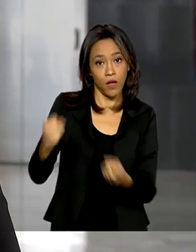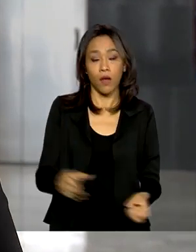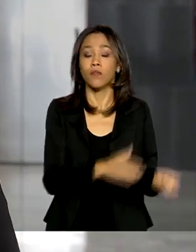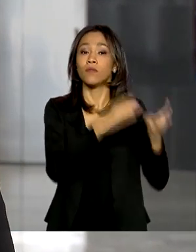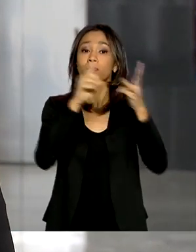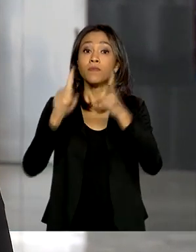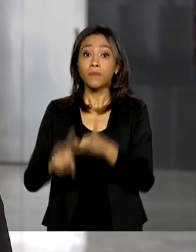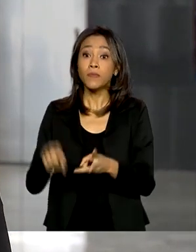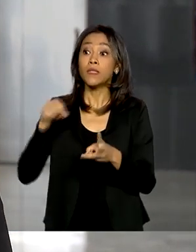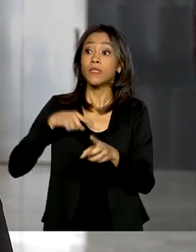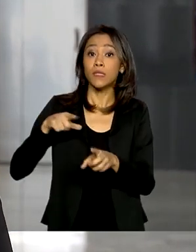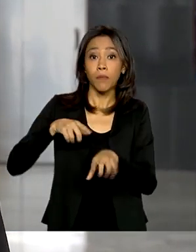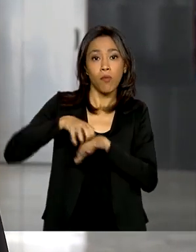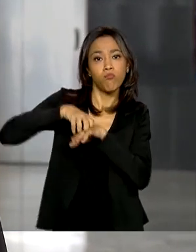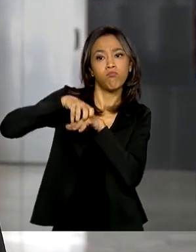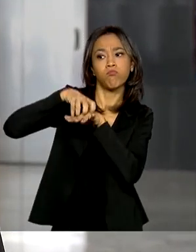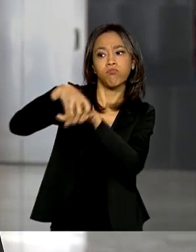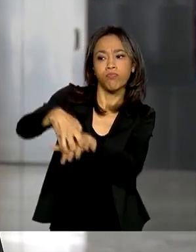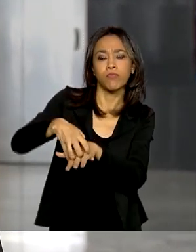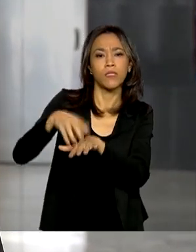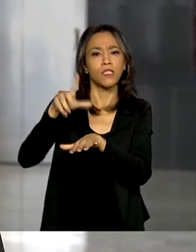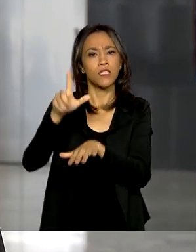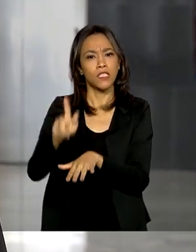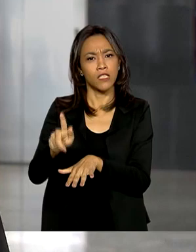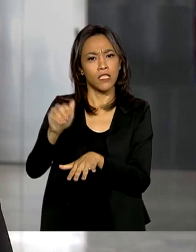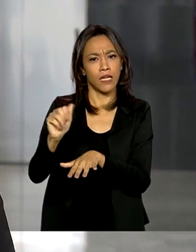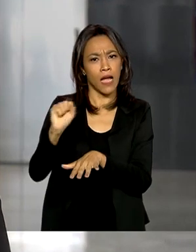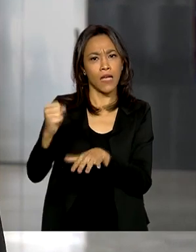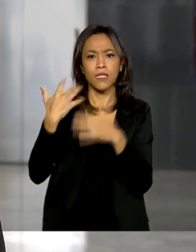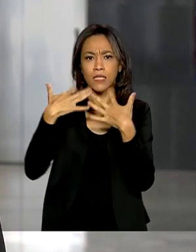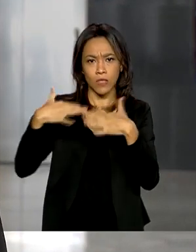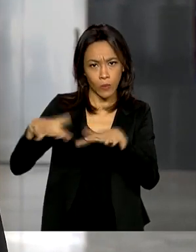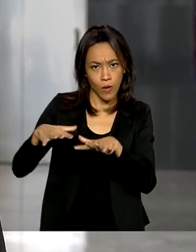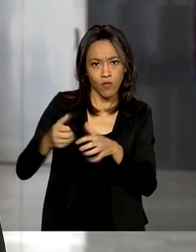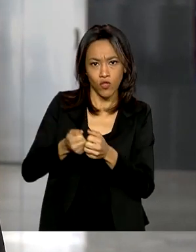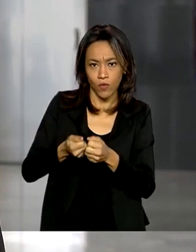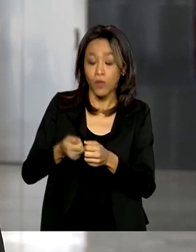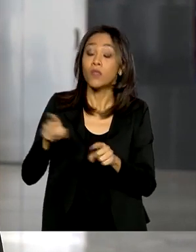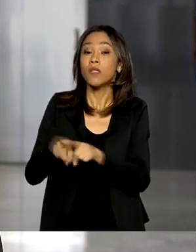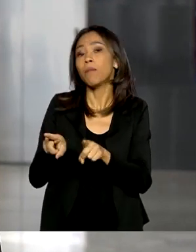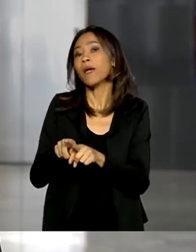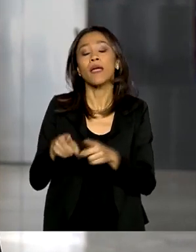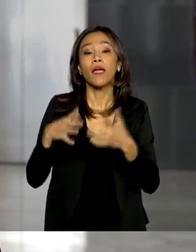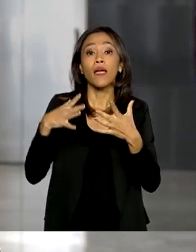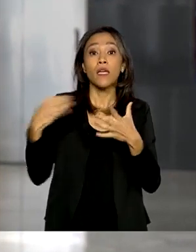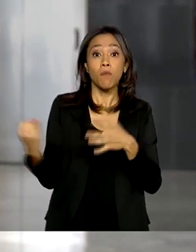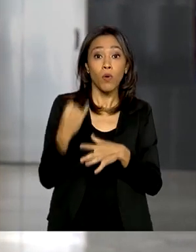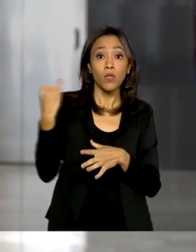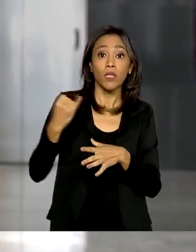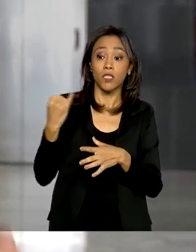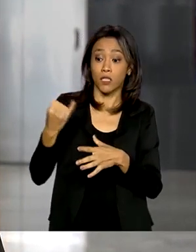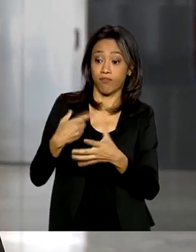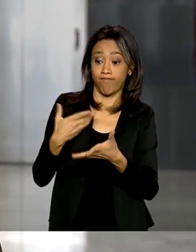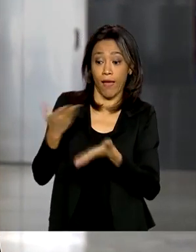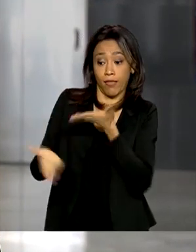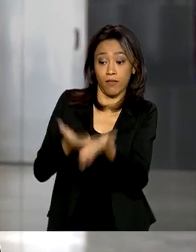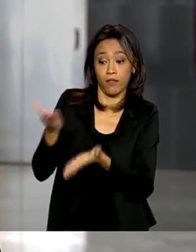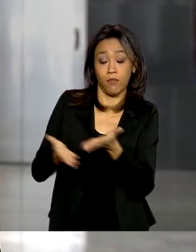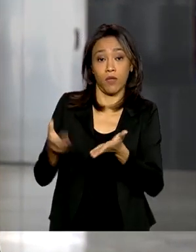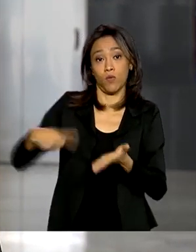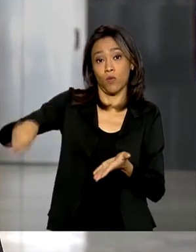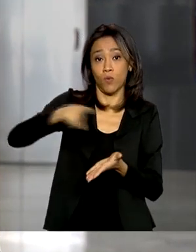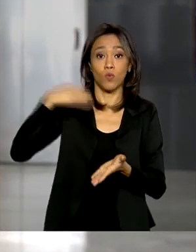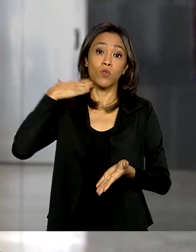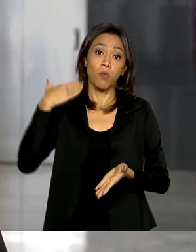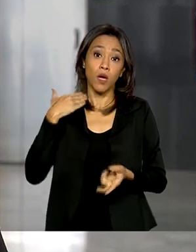transporte e distribuição de gás natural. O decreto também torna essencial o atendimento ao público nas agências bancárias e nas cooperativas